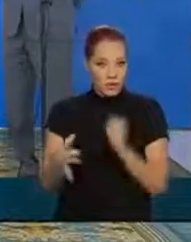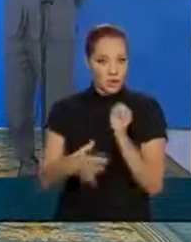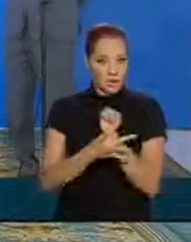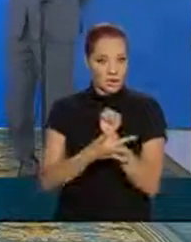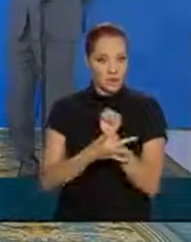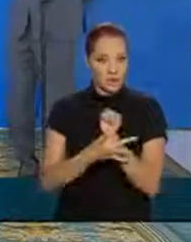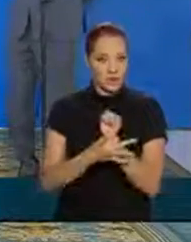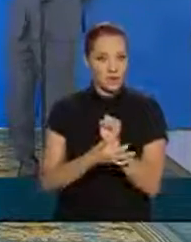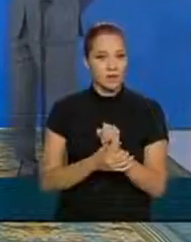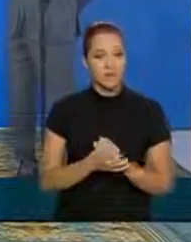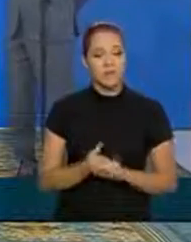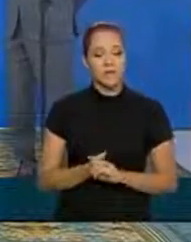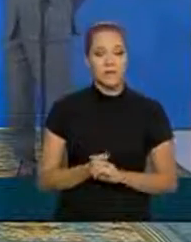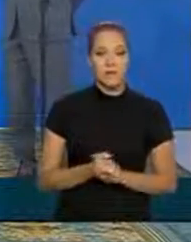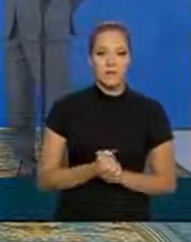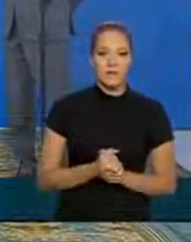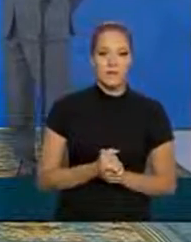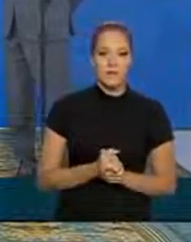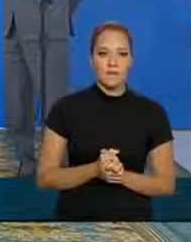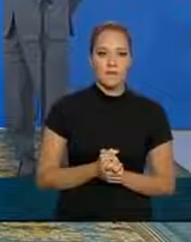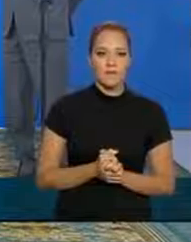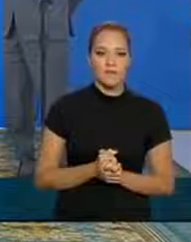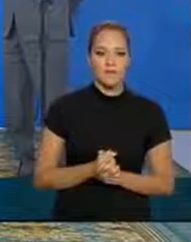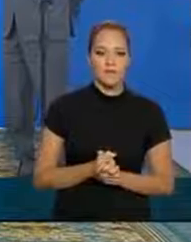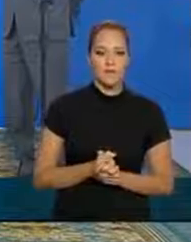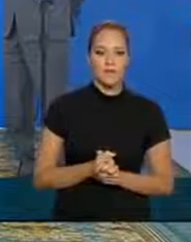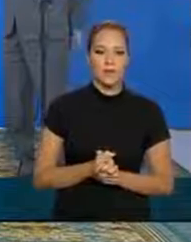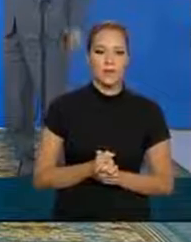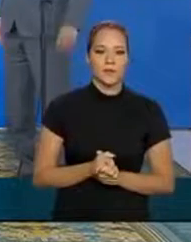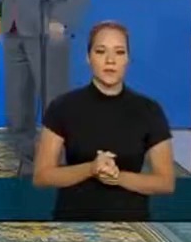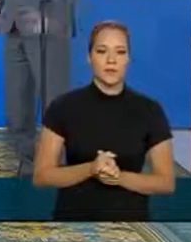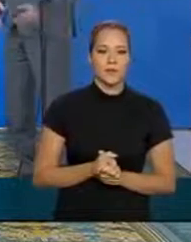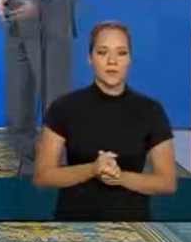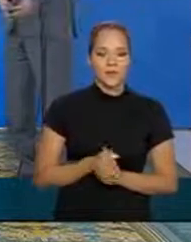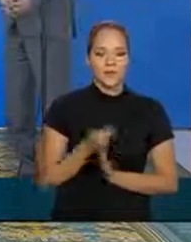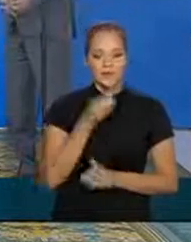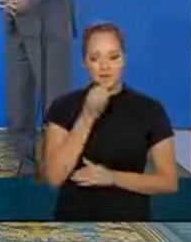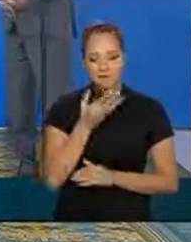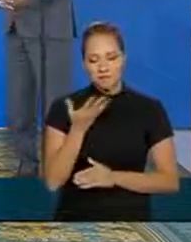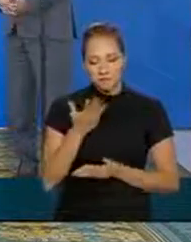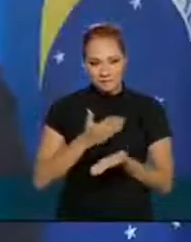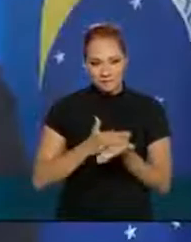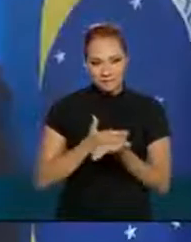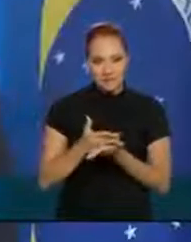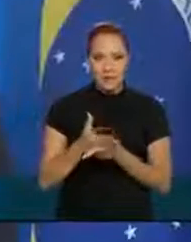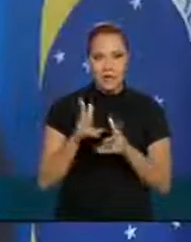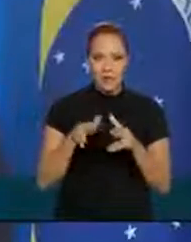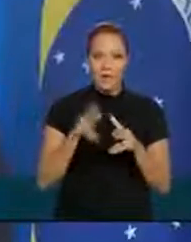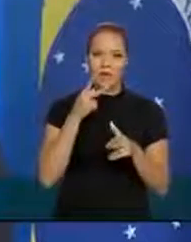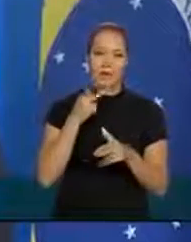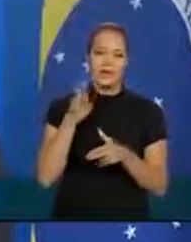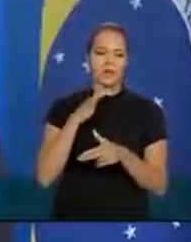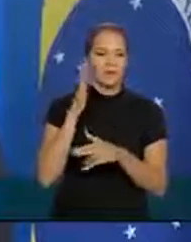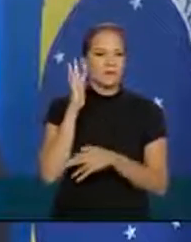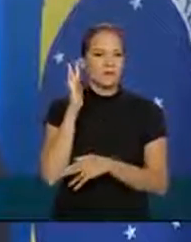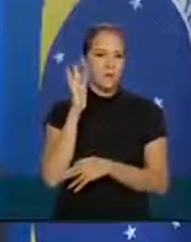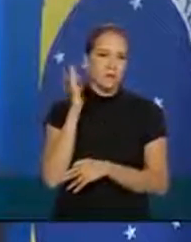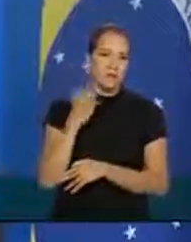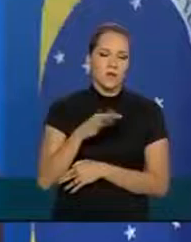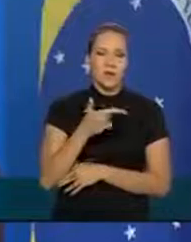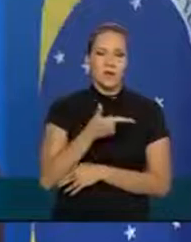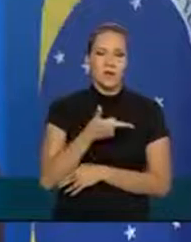Tesouro Bom, vamos lá como eu mencionei nós imaginamos 20 bilhões